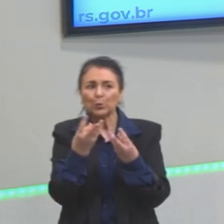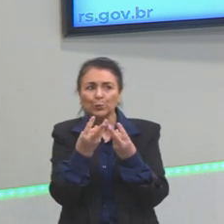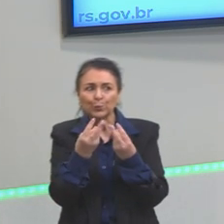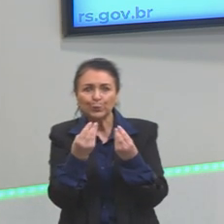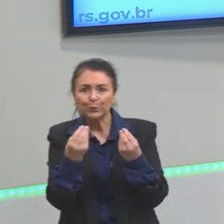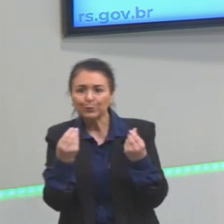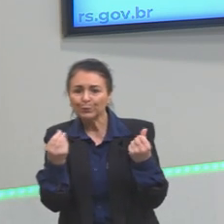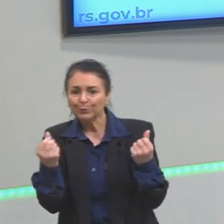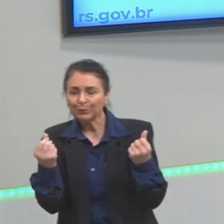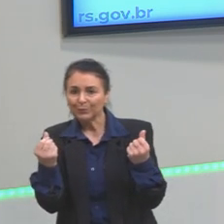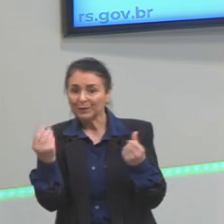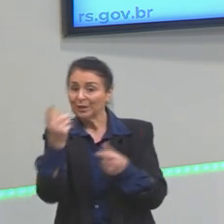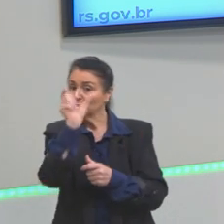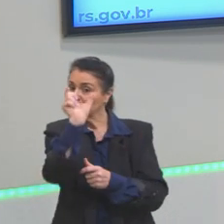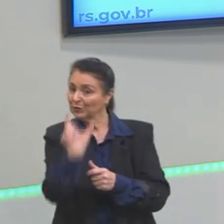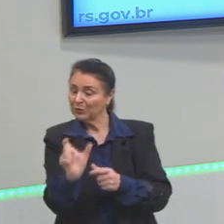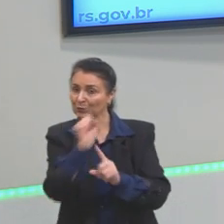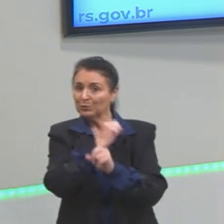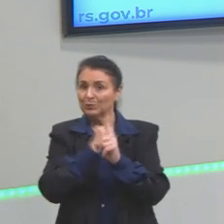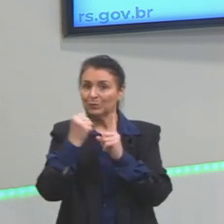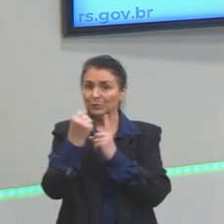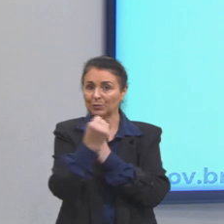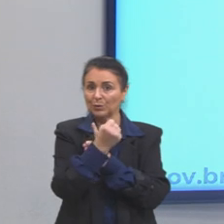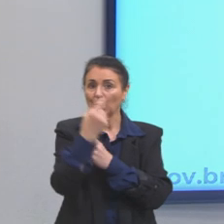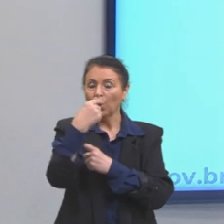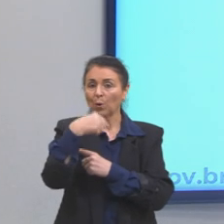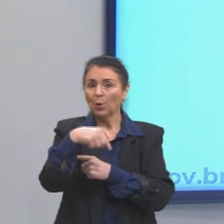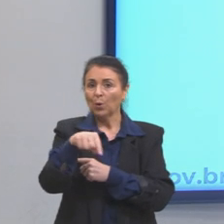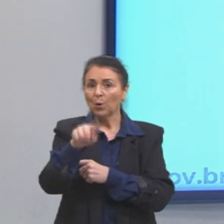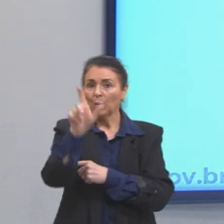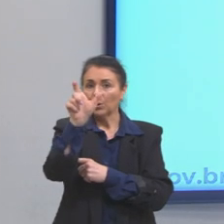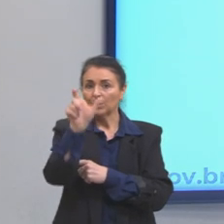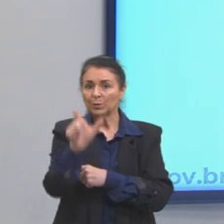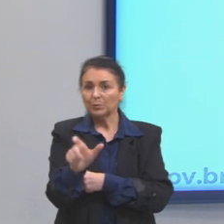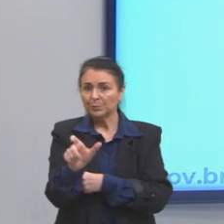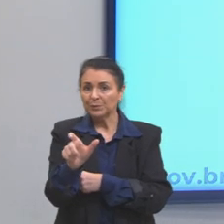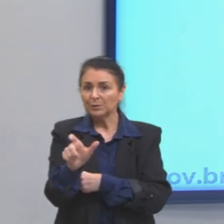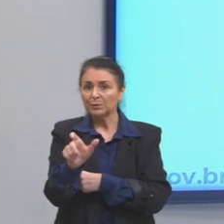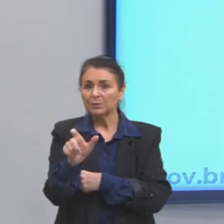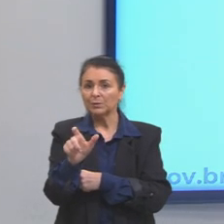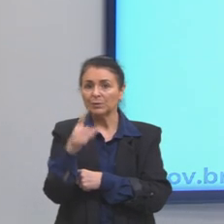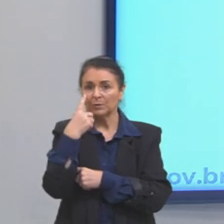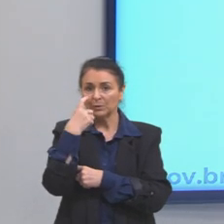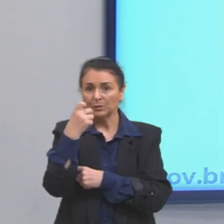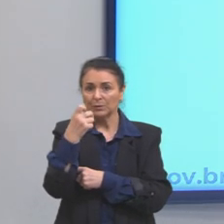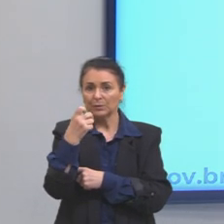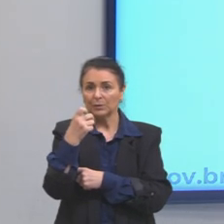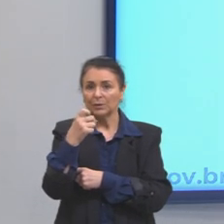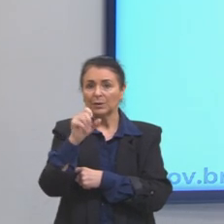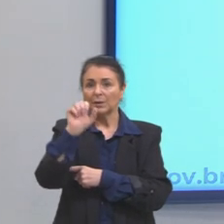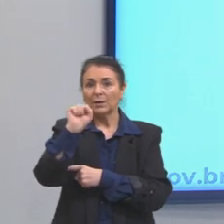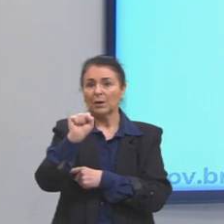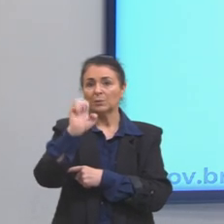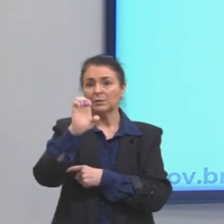indivíduo e a sociedade. Também aqui outro cara que é interessante a gente estudar é o Richard Sennett.